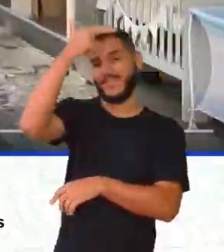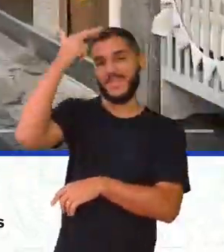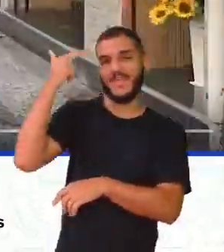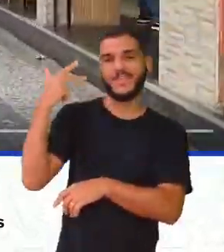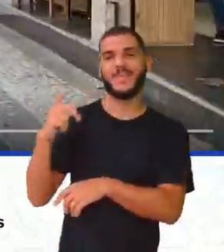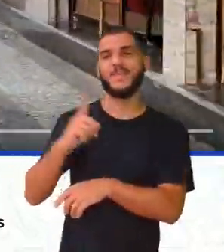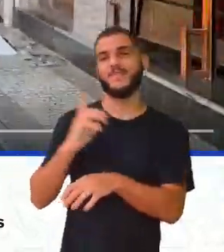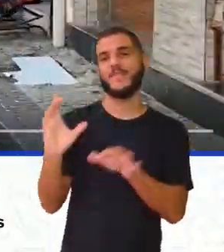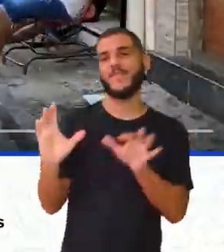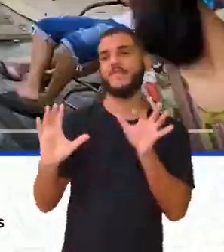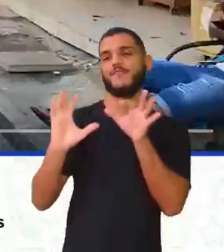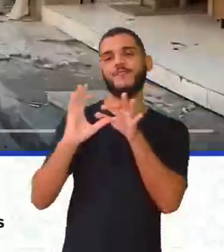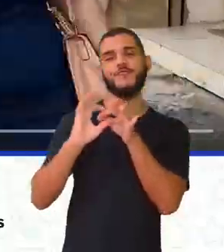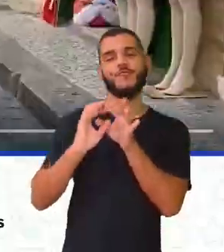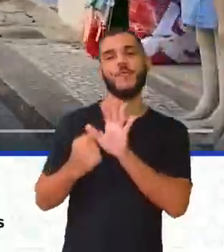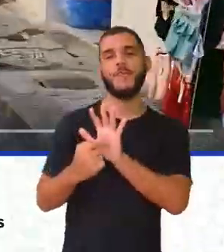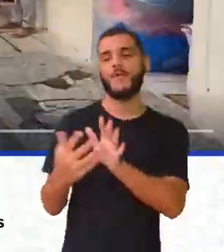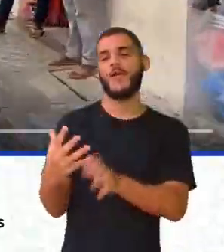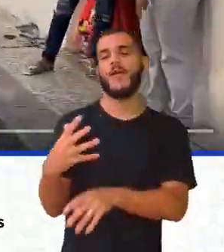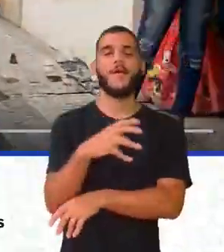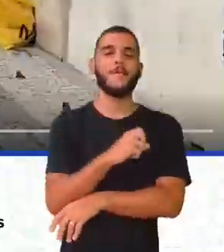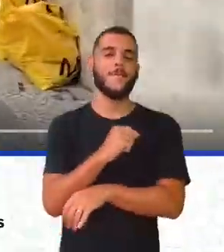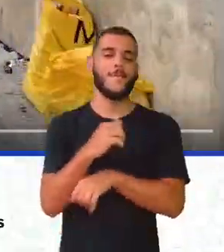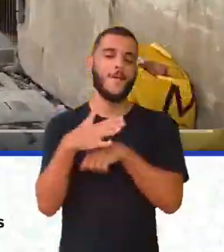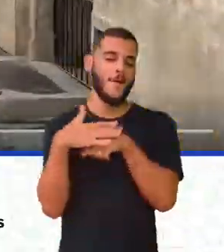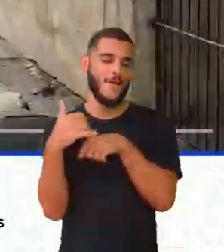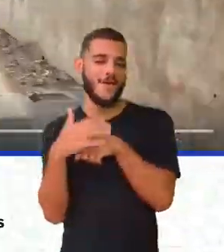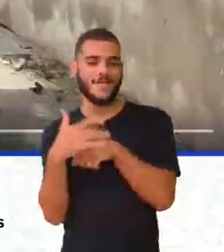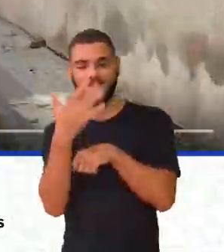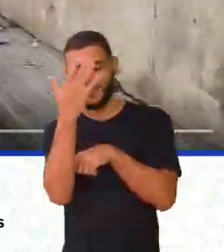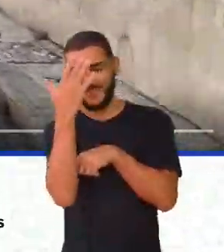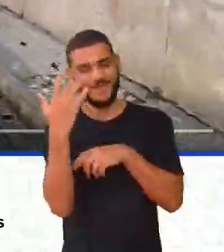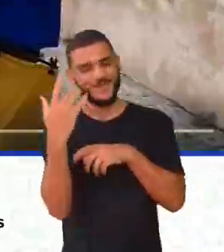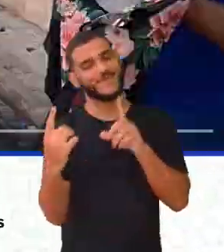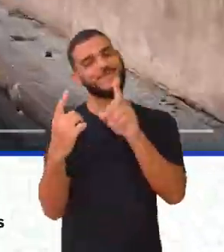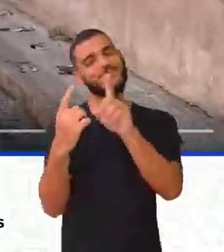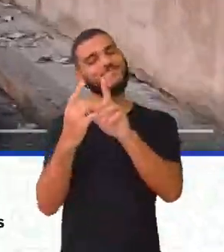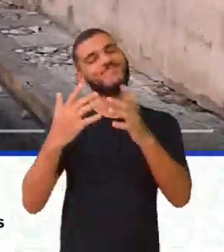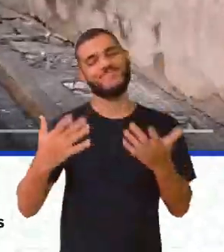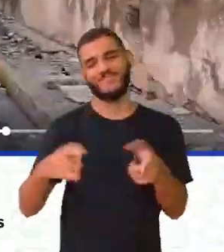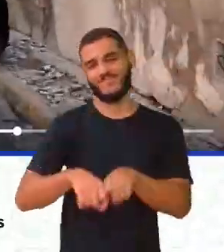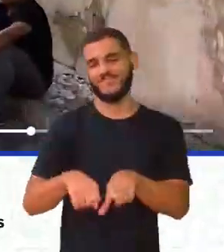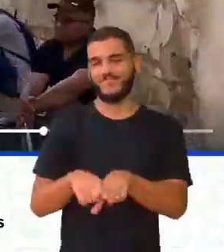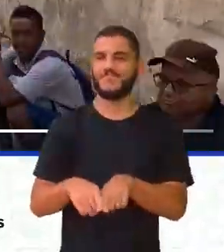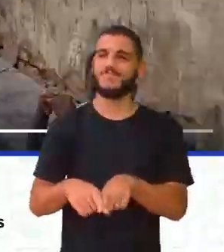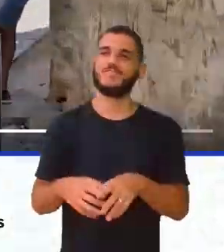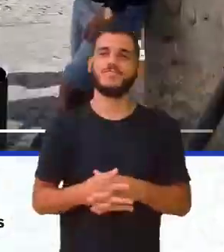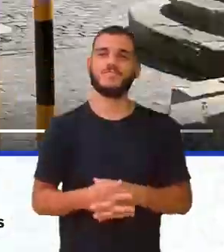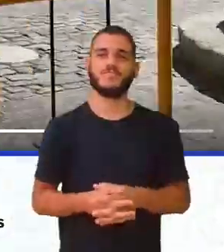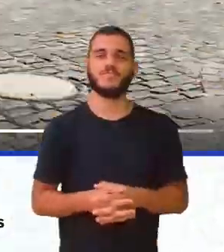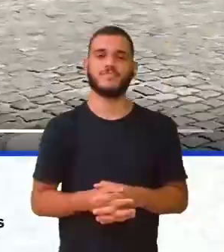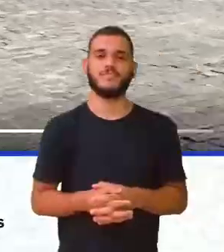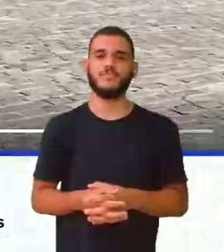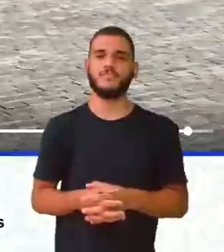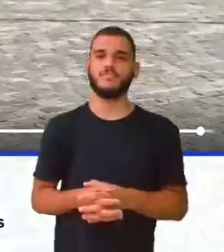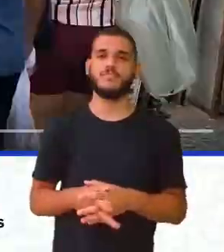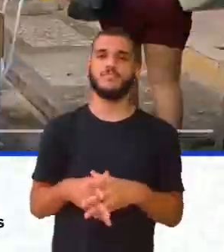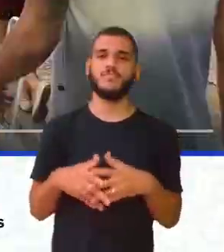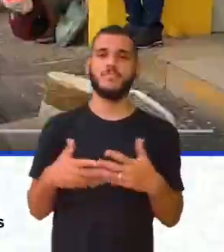De sair ali demonstrando amor, carinho ao próximo, aquela felicidade. Aí parte para o quê? A